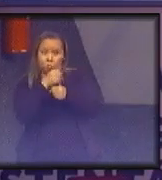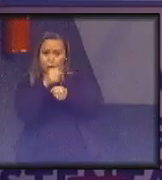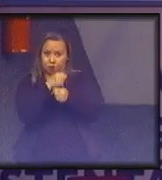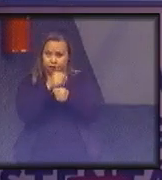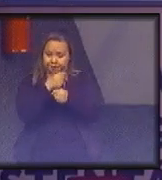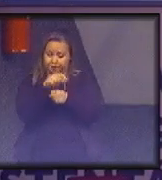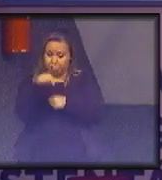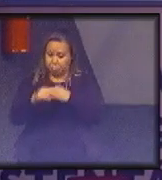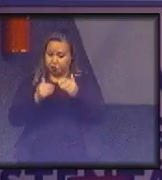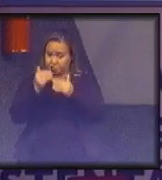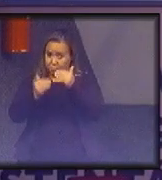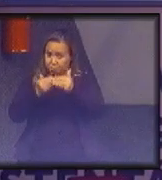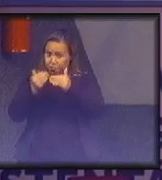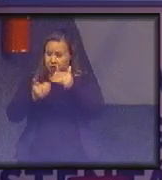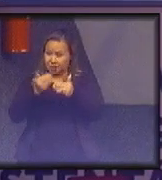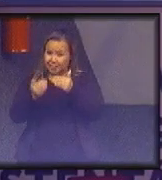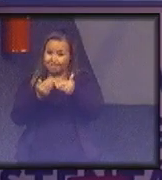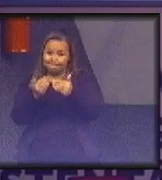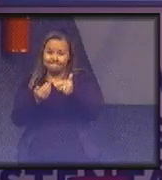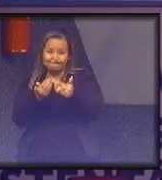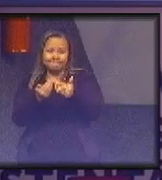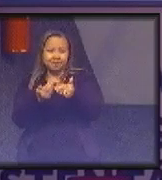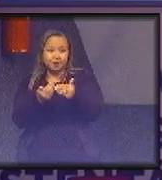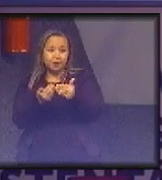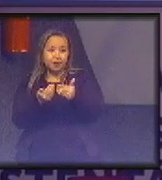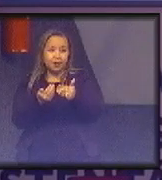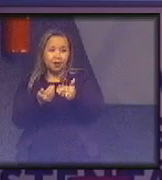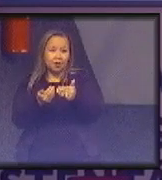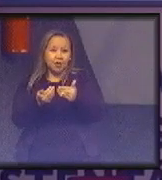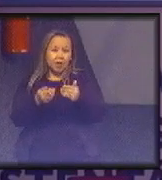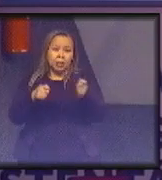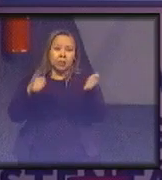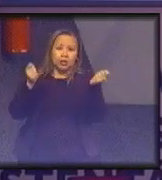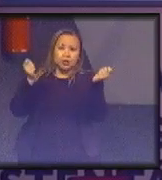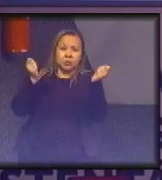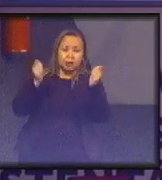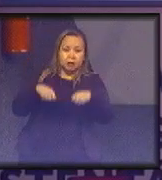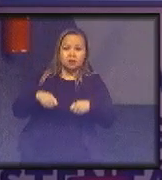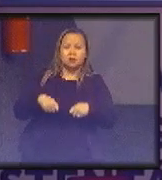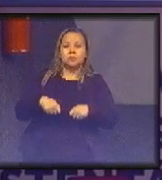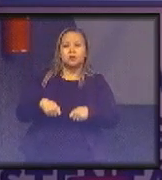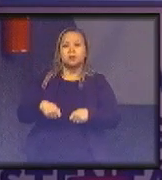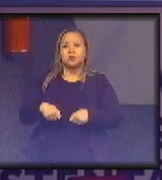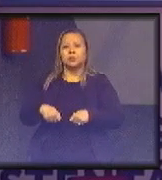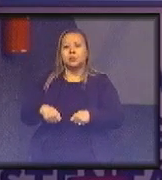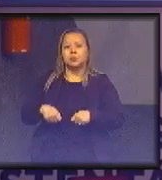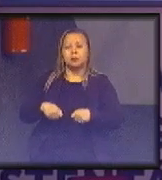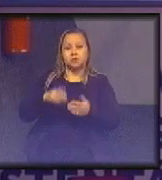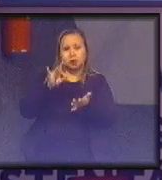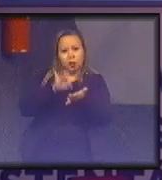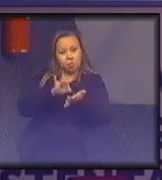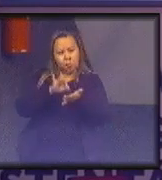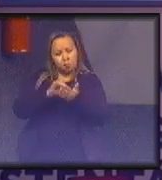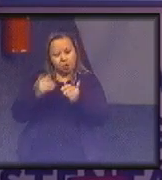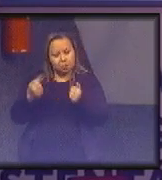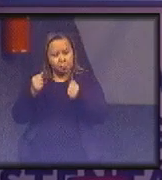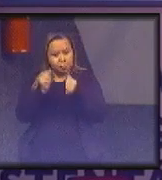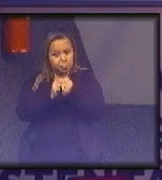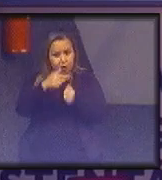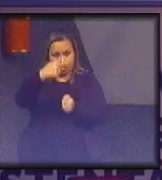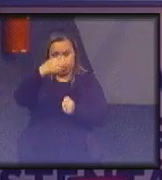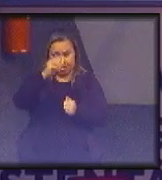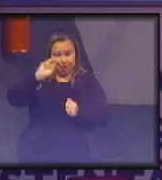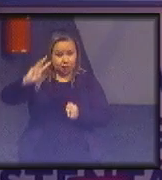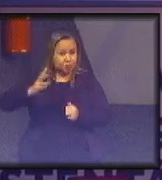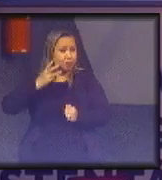Esse processo é um processo que vem se potencializando com o fato de que aproximadamente 70